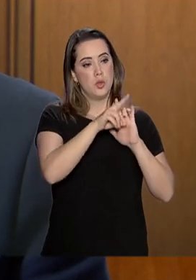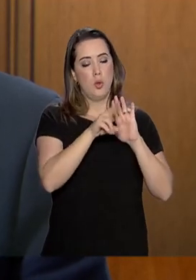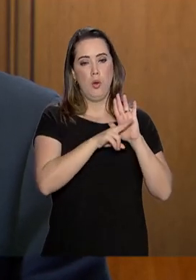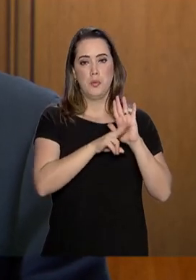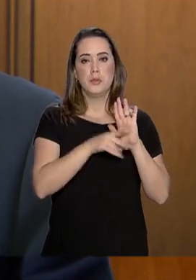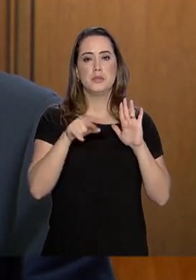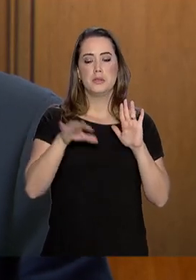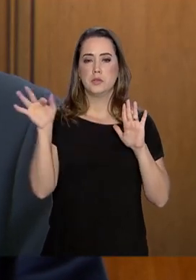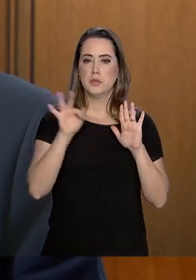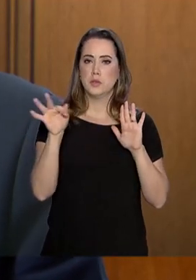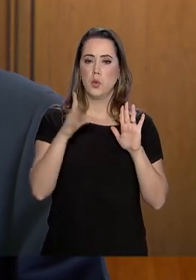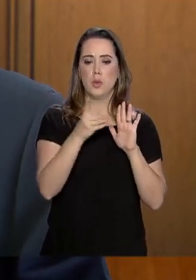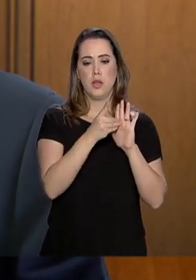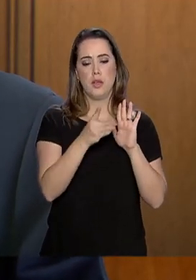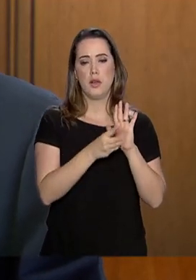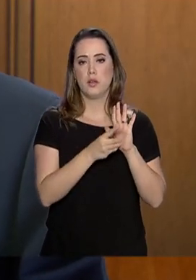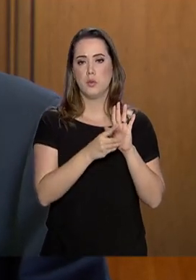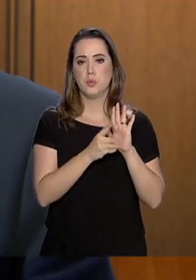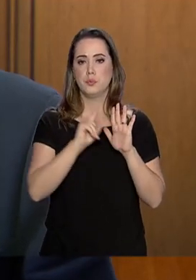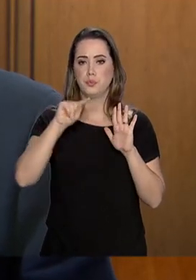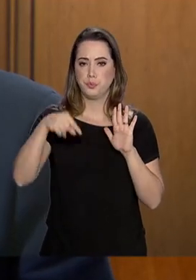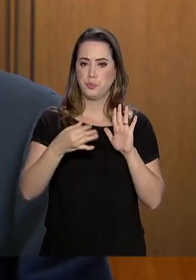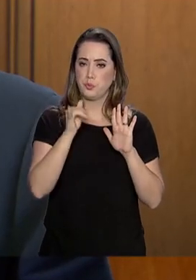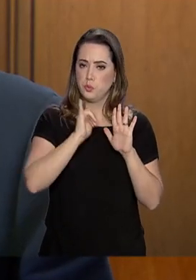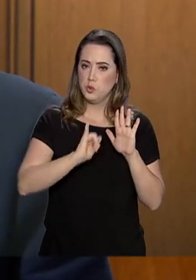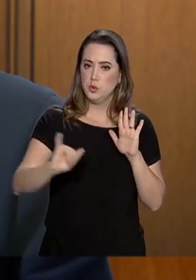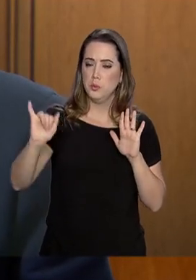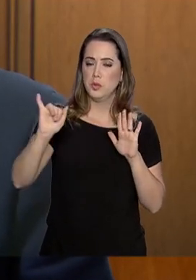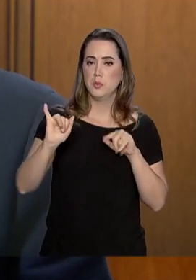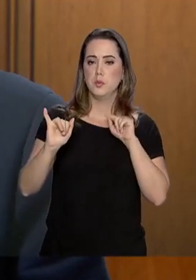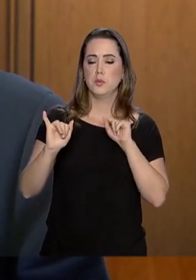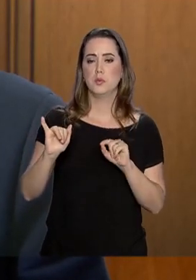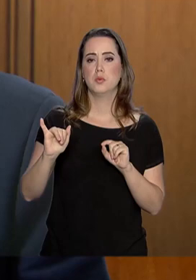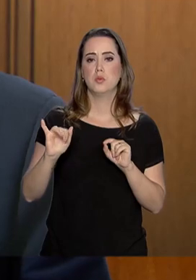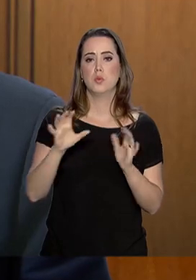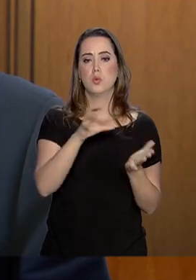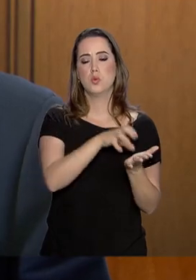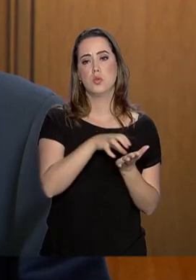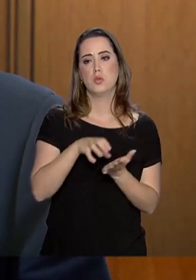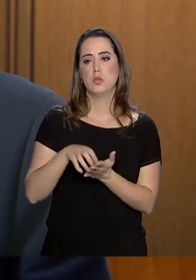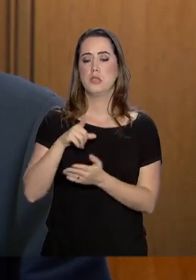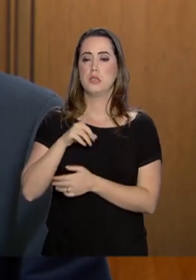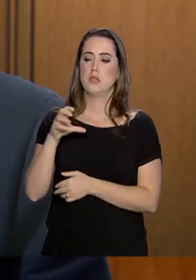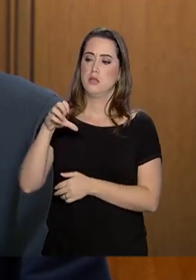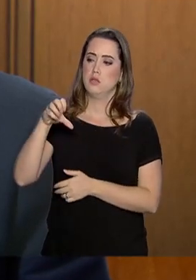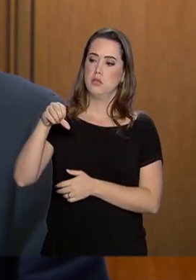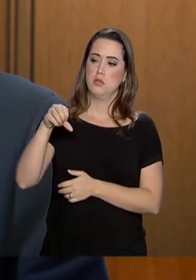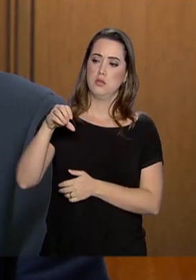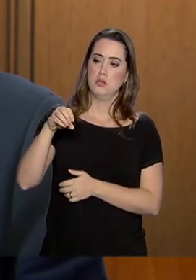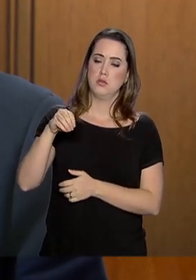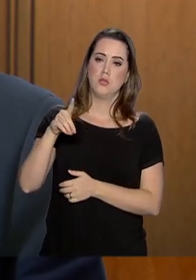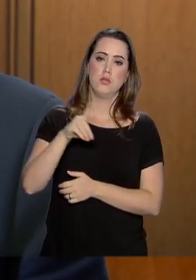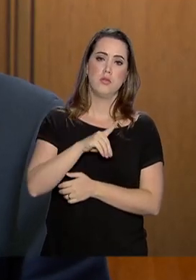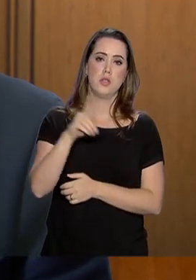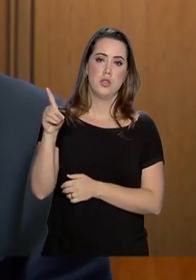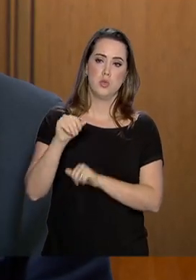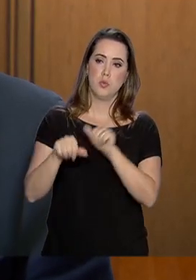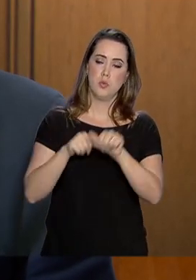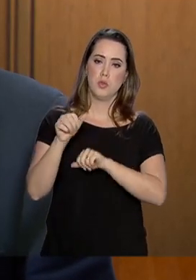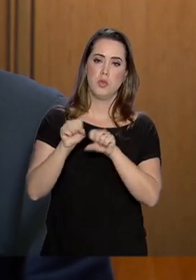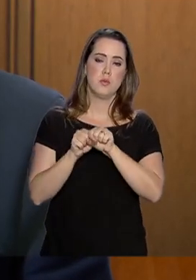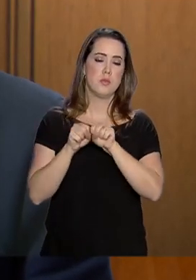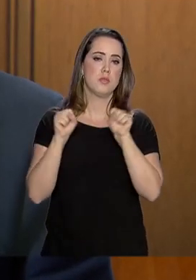fevereiro, será um decreto. A partir da publicação do decreto, os órgãos terão 90 dias para fazer as adaptações de